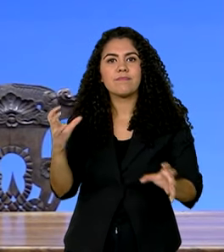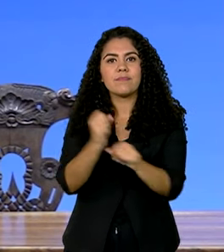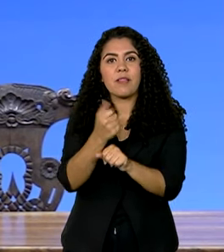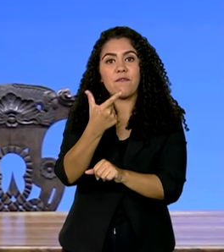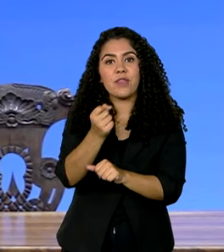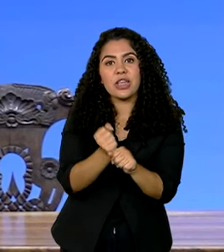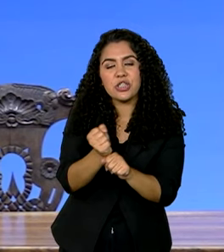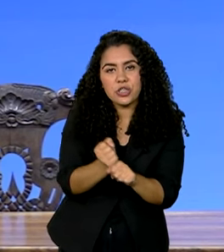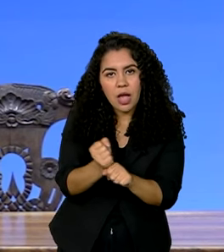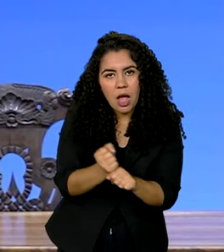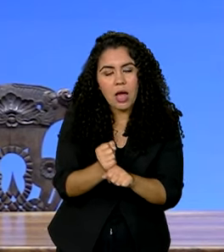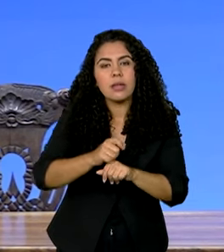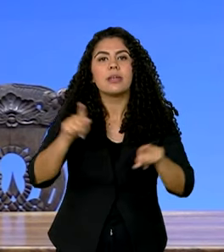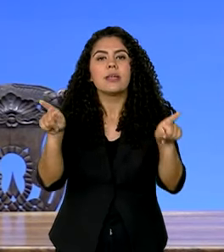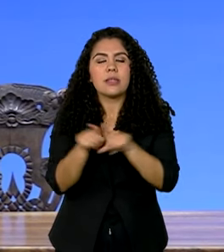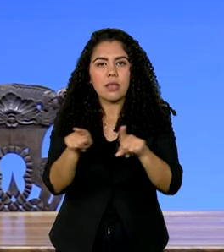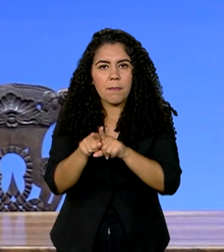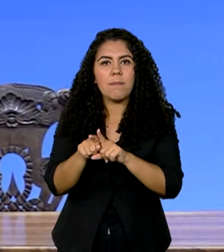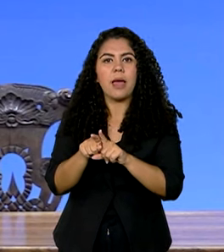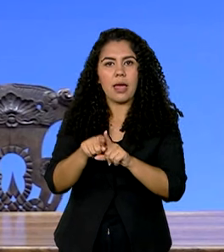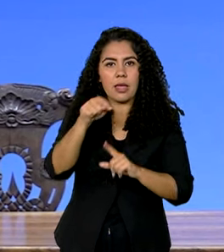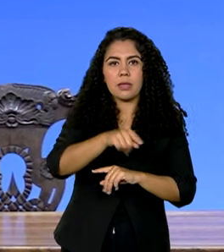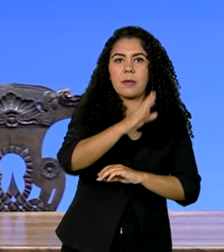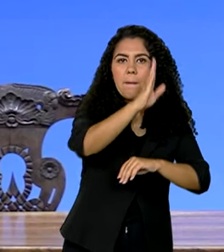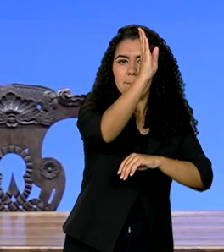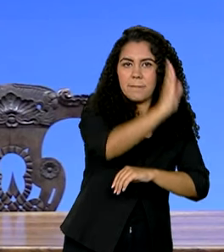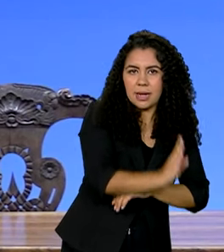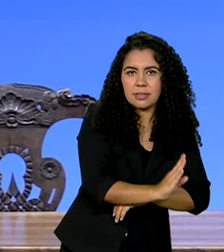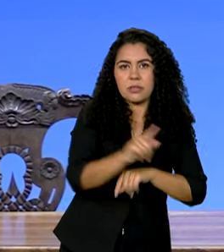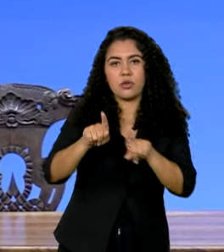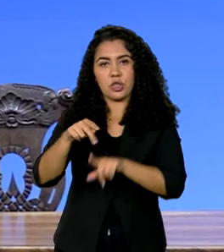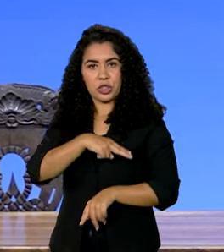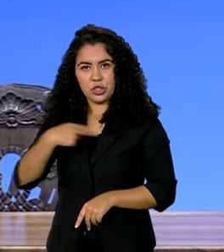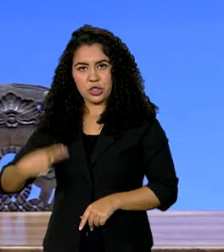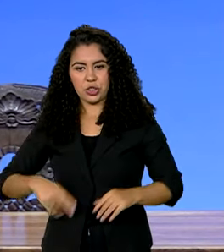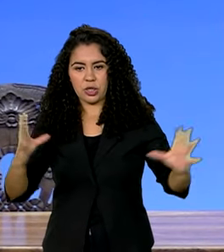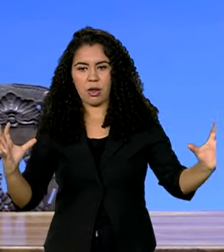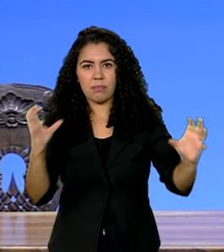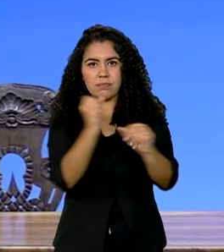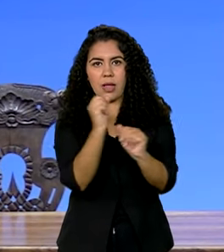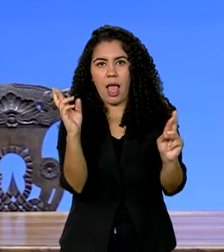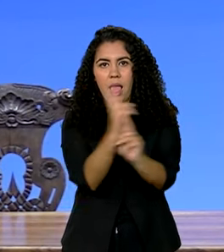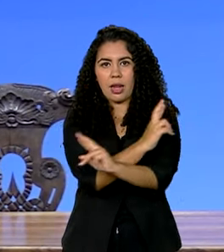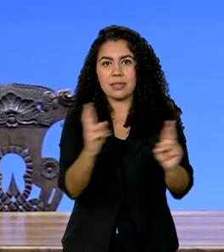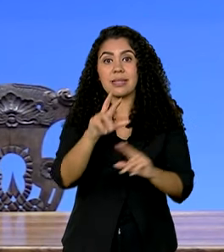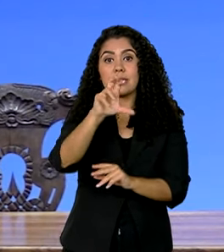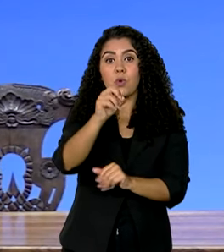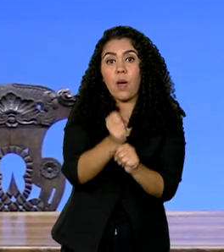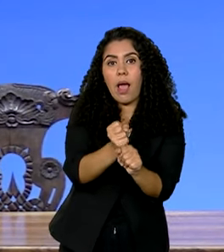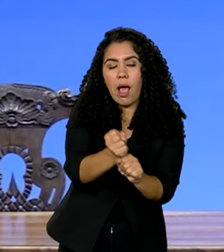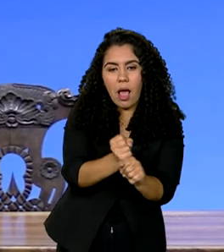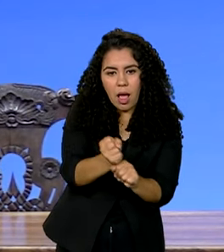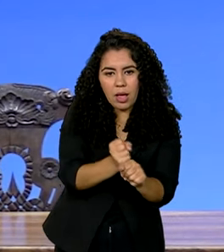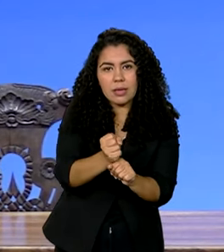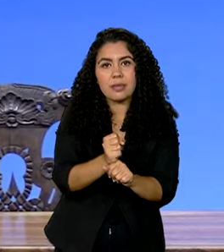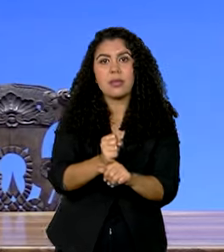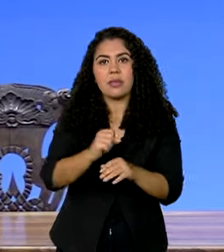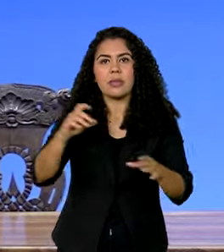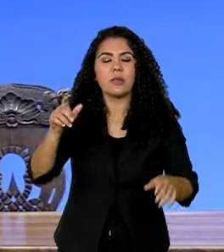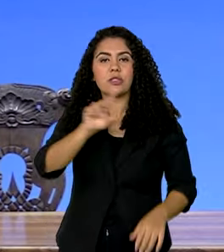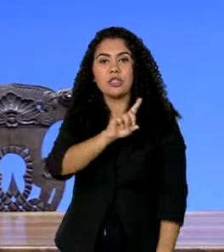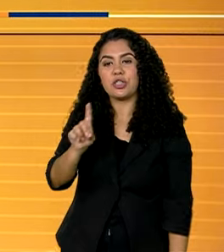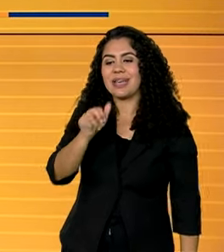ano em que as relações bilaterais completam 50 anos, quando foram estabelecidas em 15 de agosto de